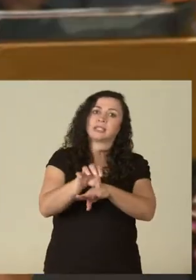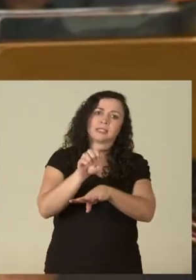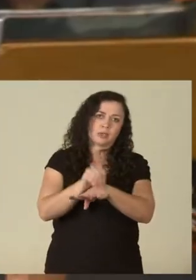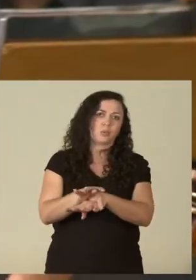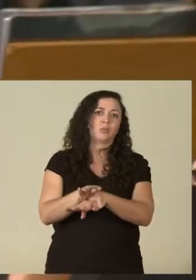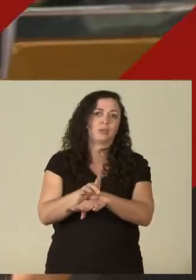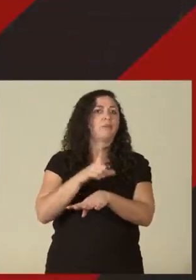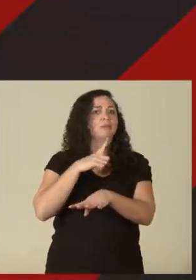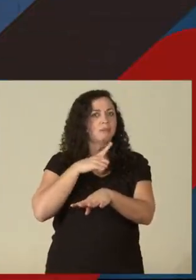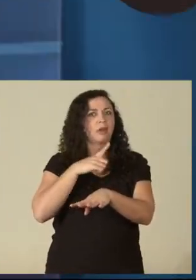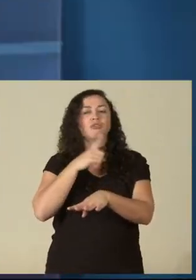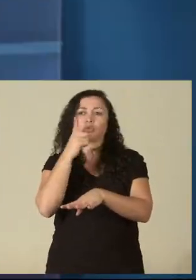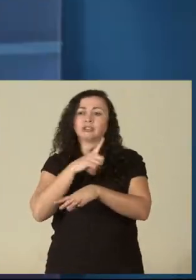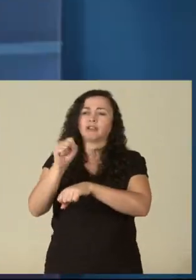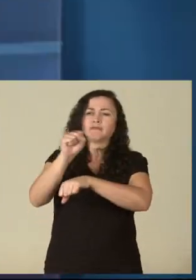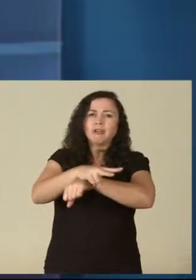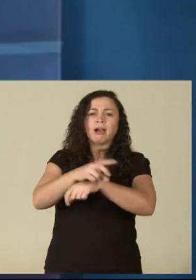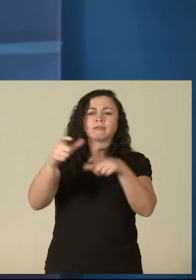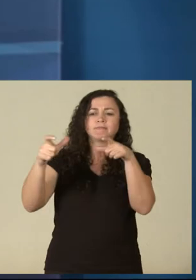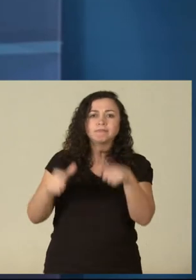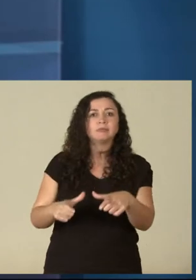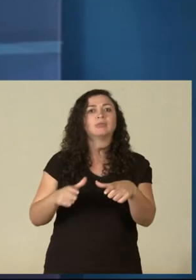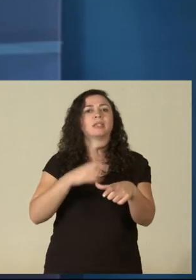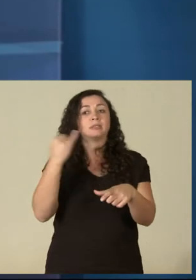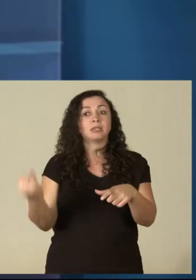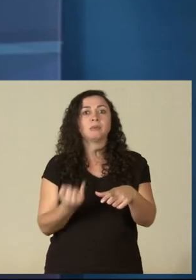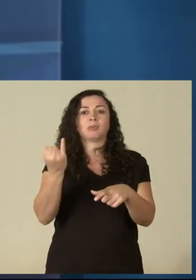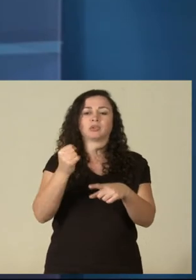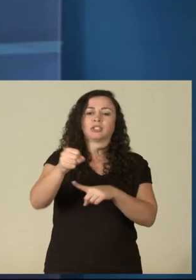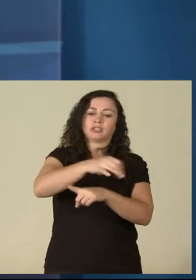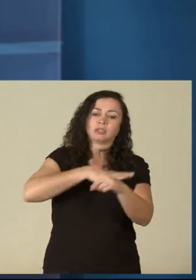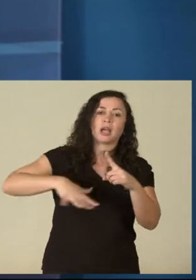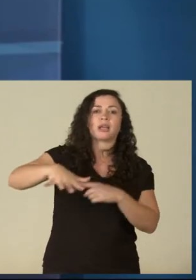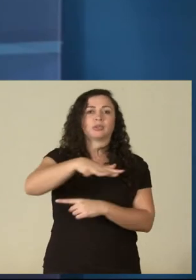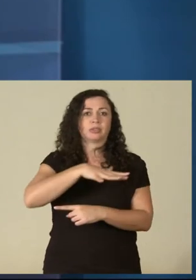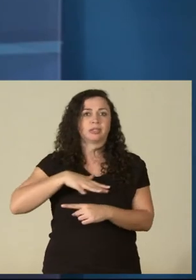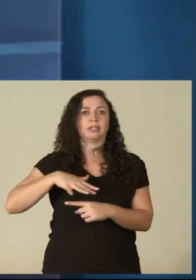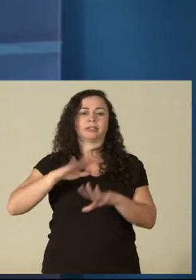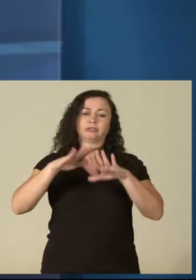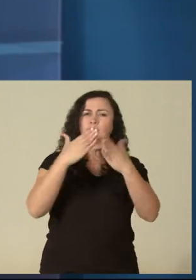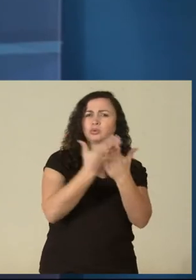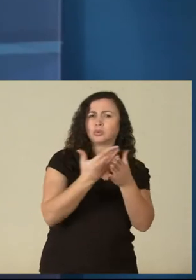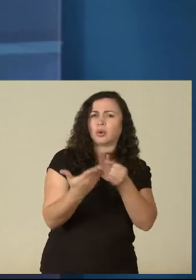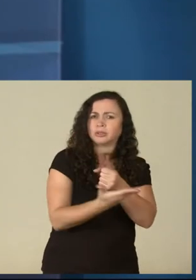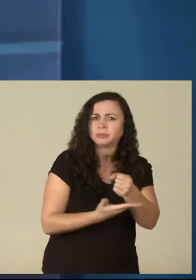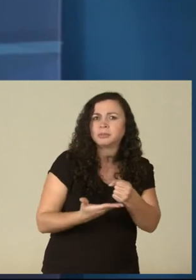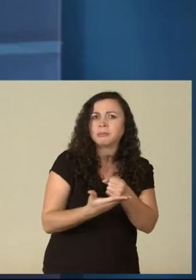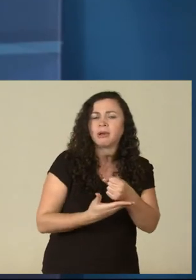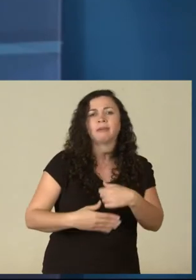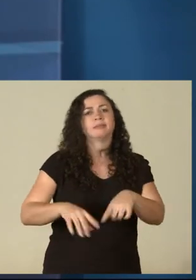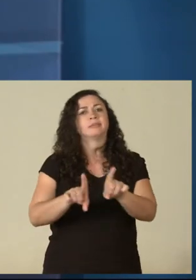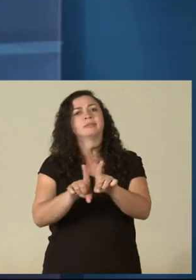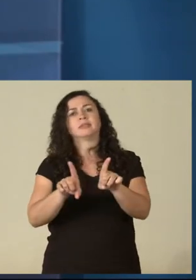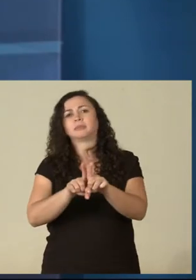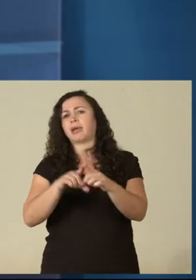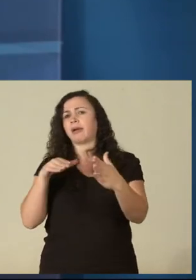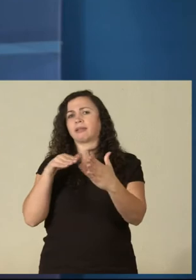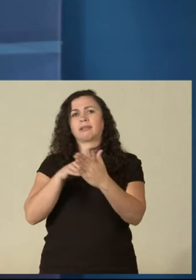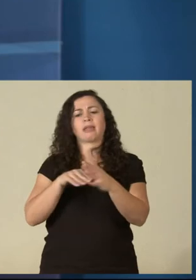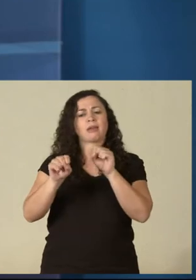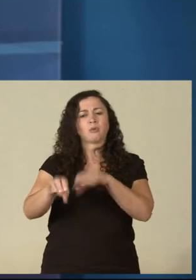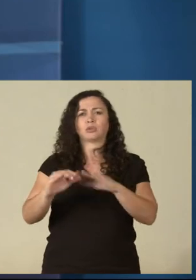cargos, que tem ocupado lugares importantes na sociedade, desde as escolas primárias até as